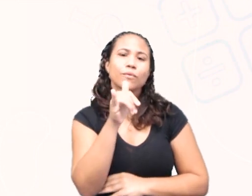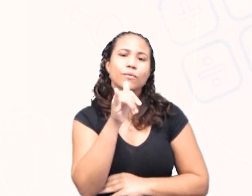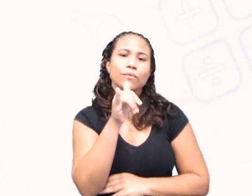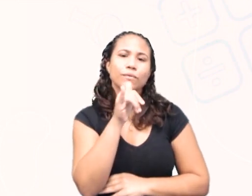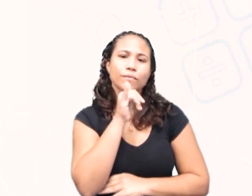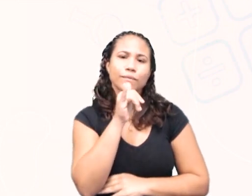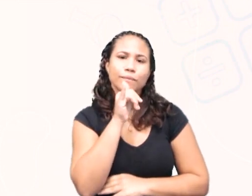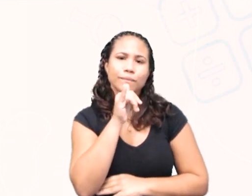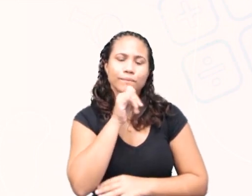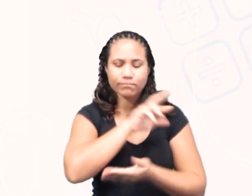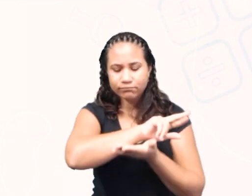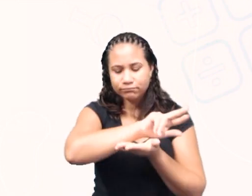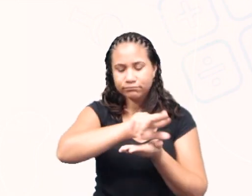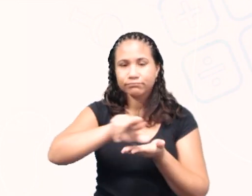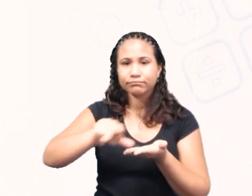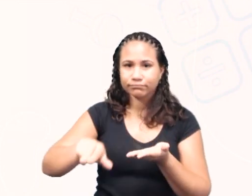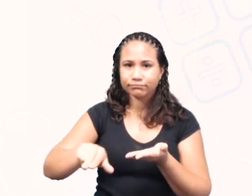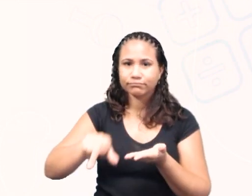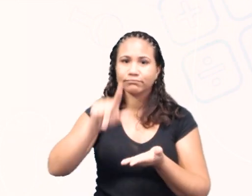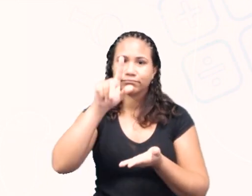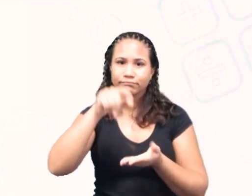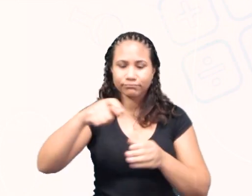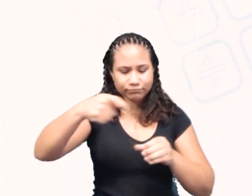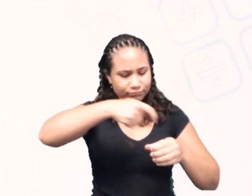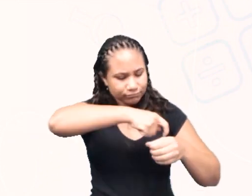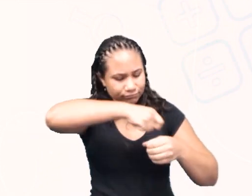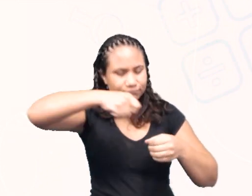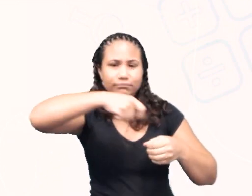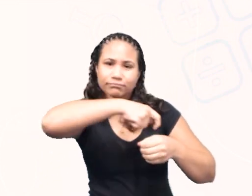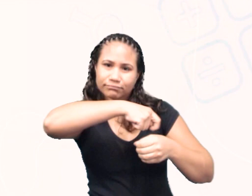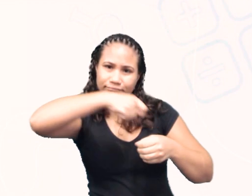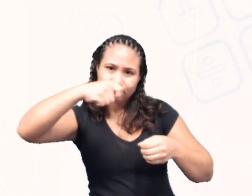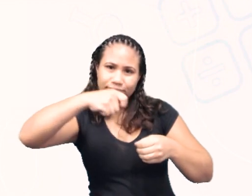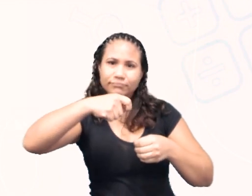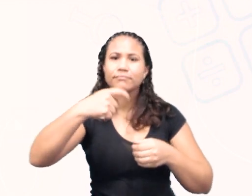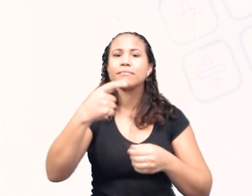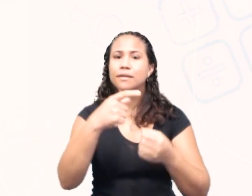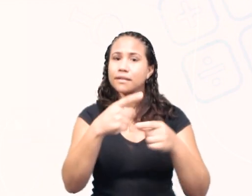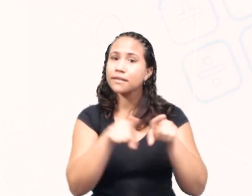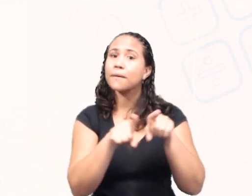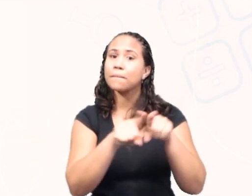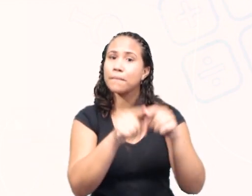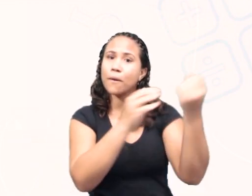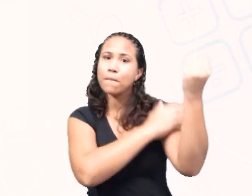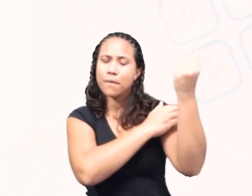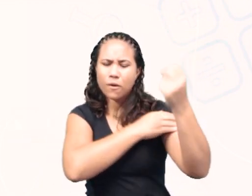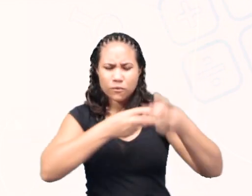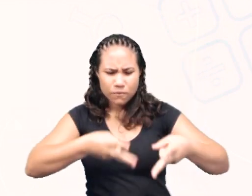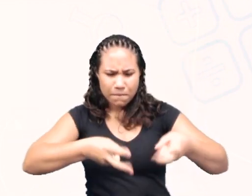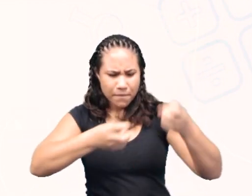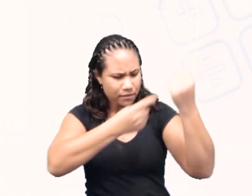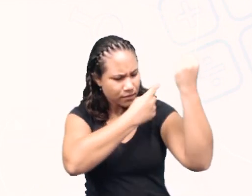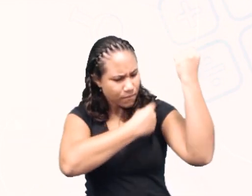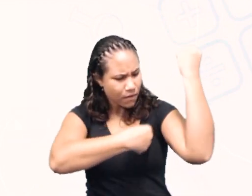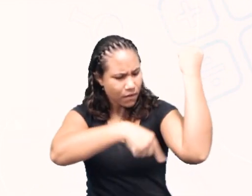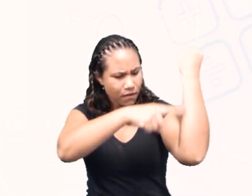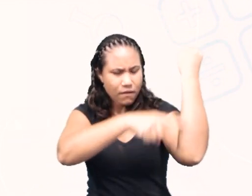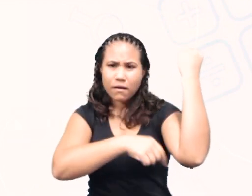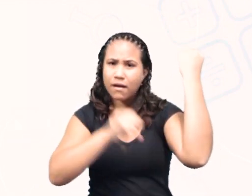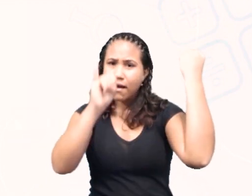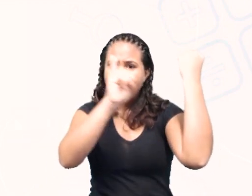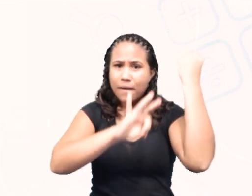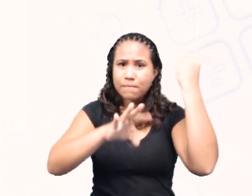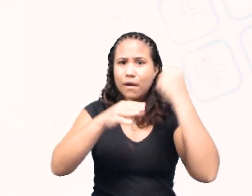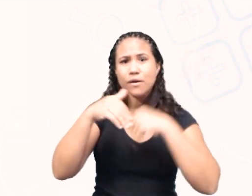Outros exemplos são o alicate e o nosso braço. Observem aí essas duas figuras.